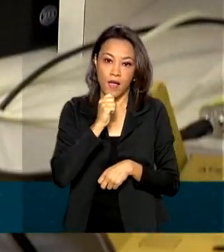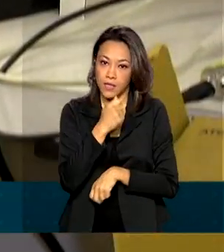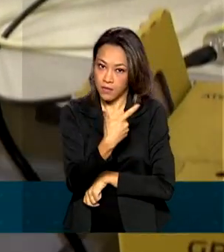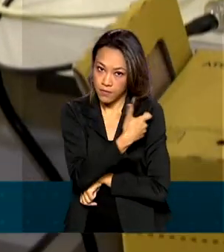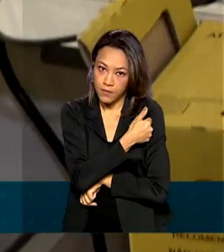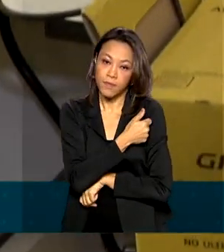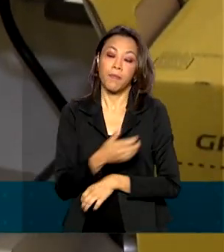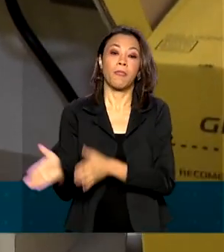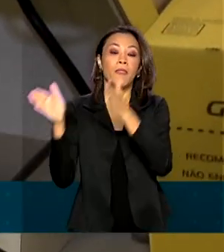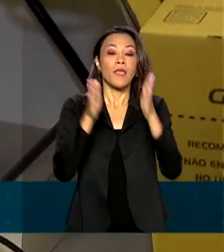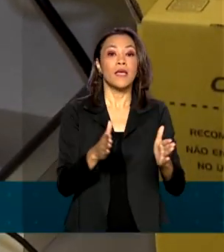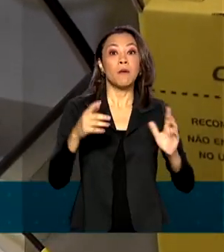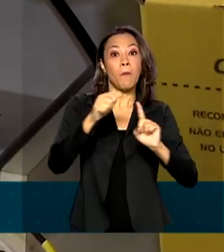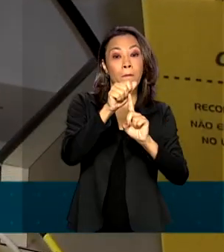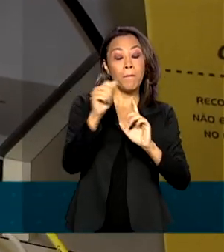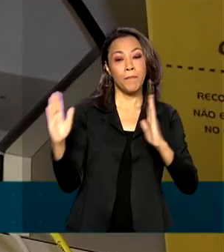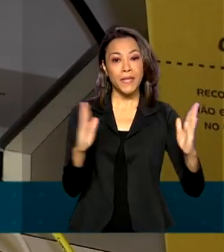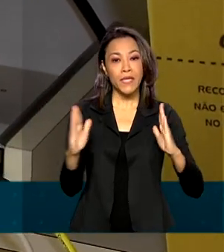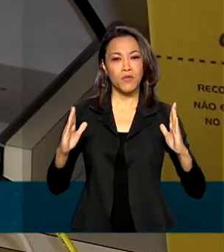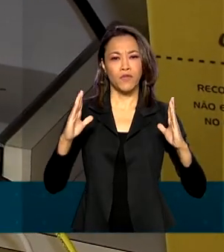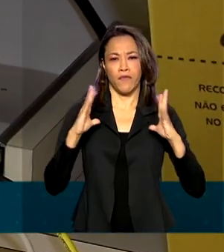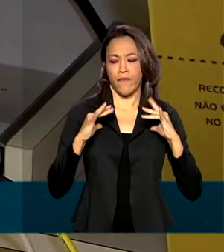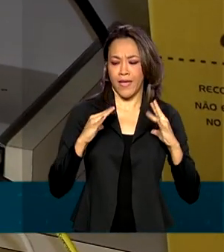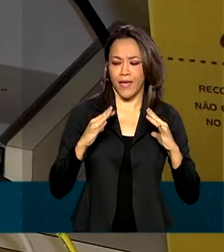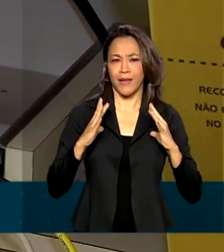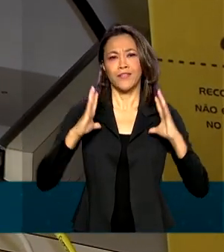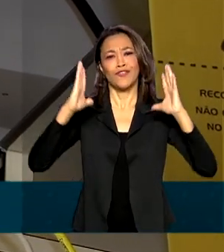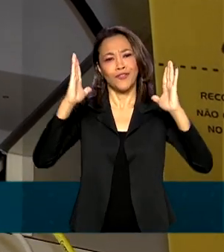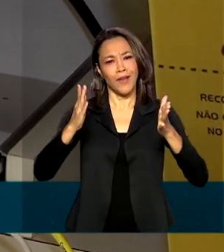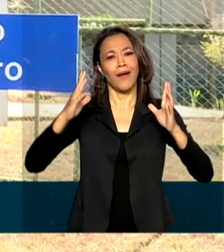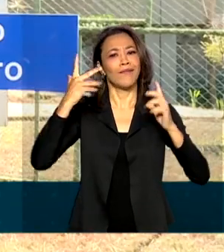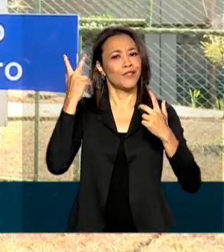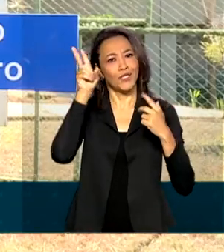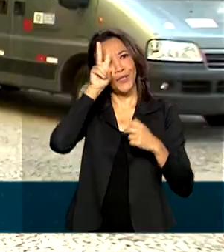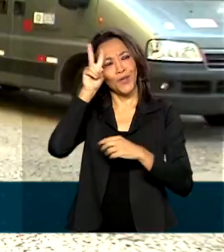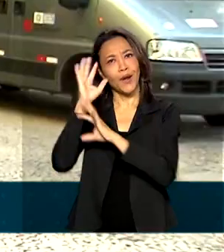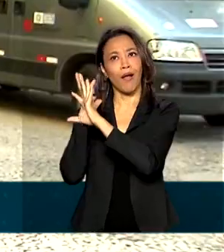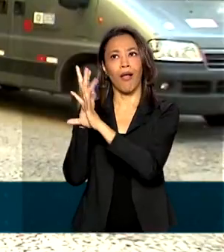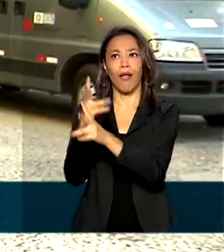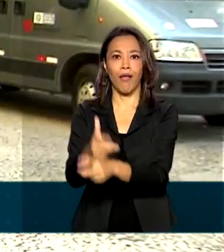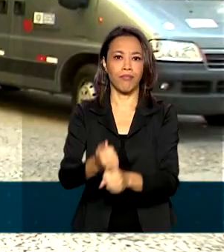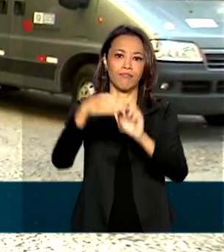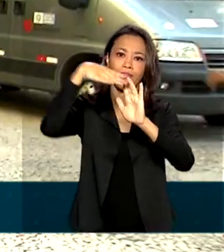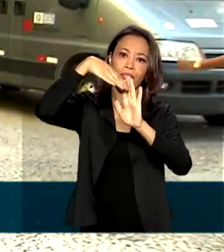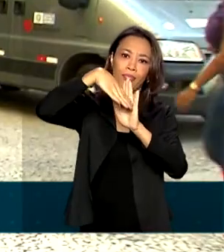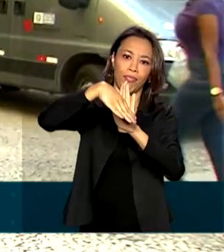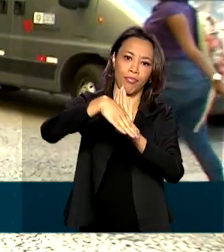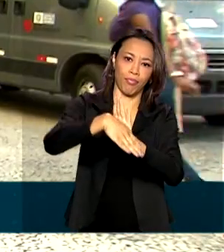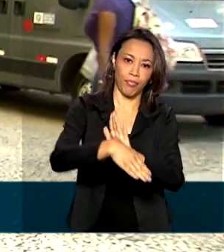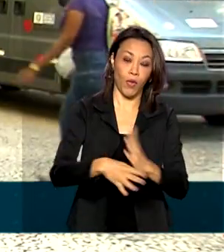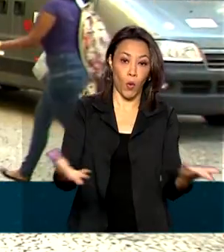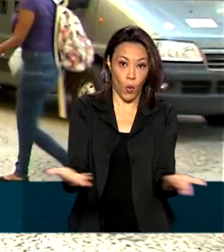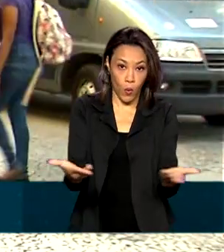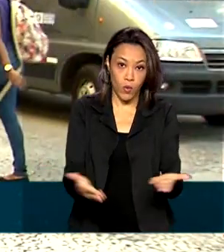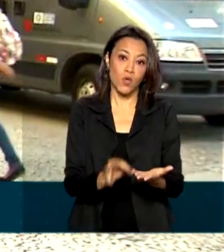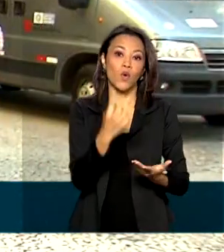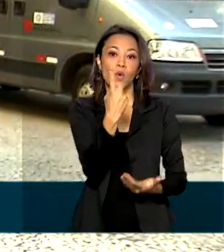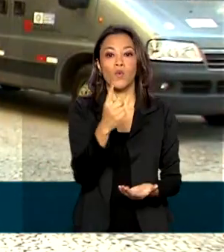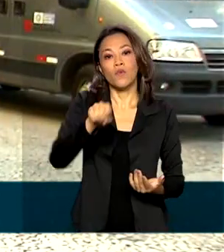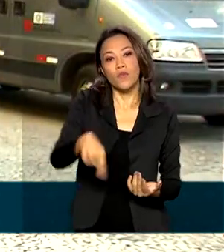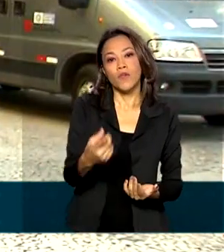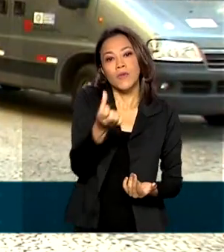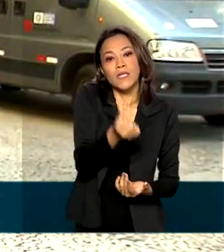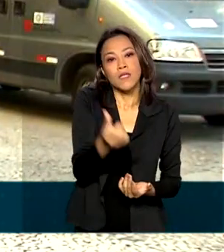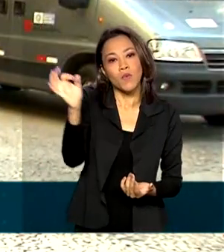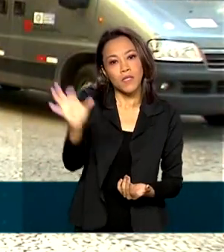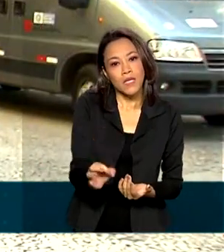período de férias, quando os estoques já ficam historicamente reduzidos. Atualmente, 1,6% dos brasileiros